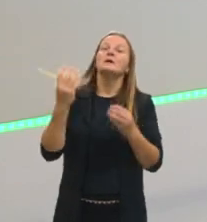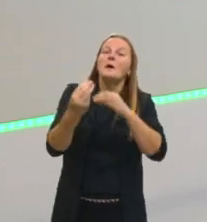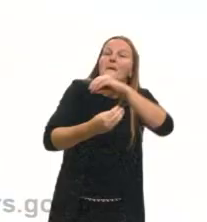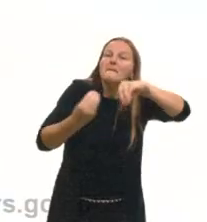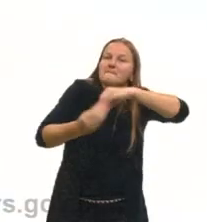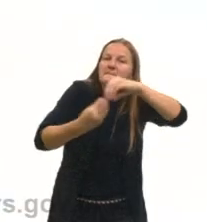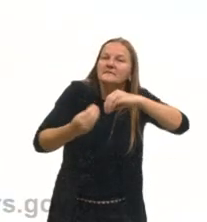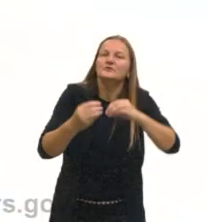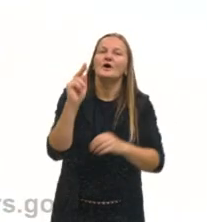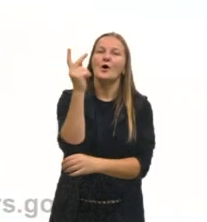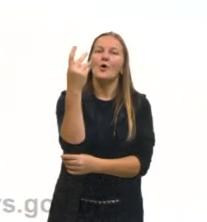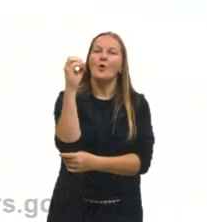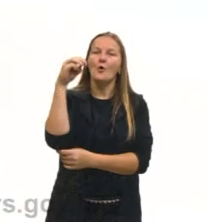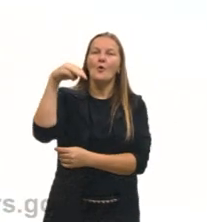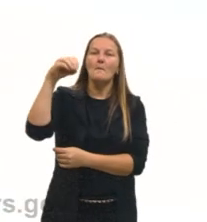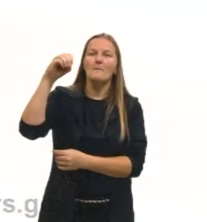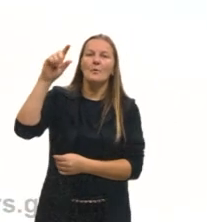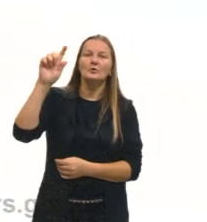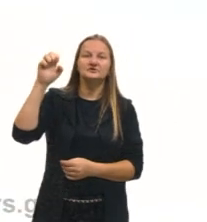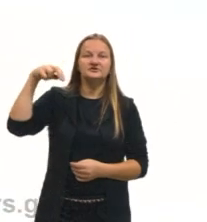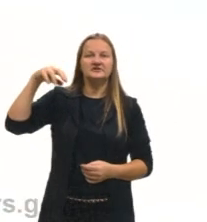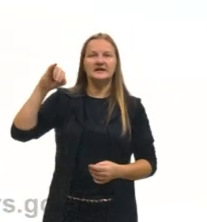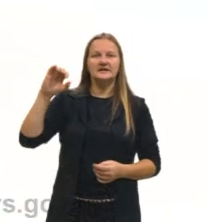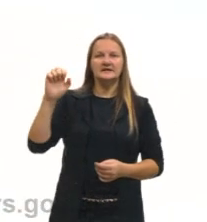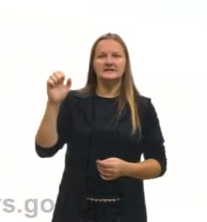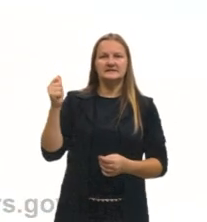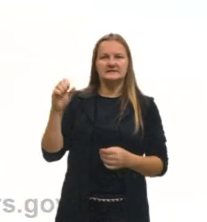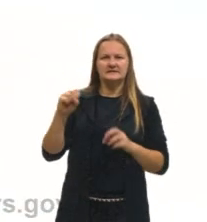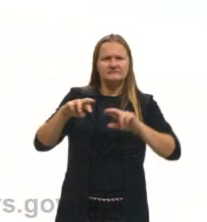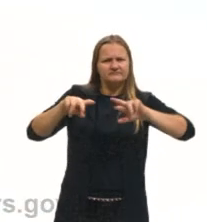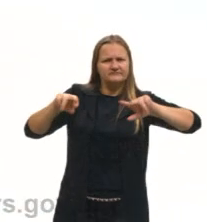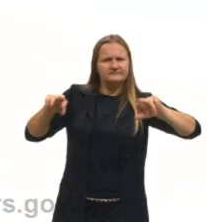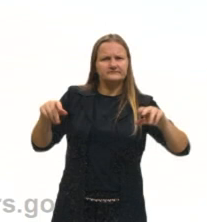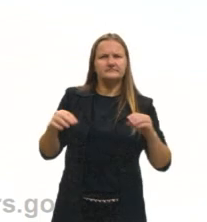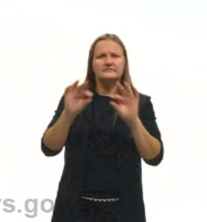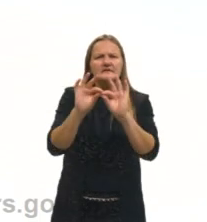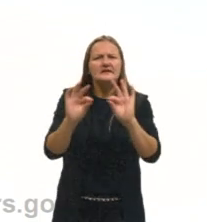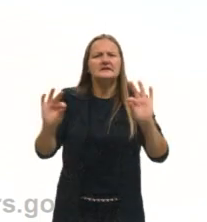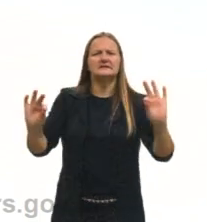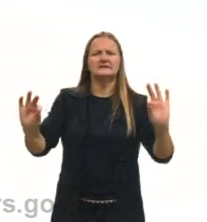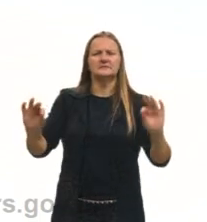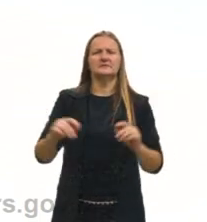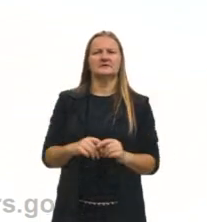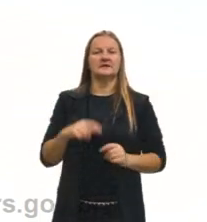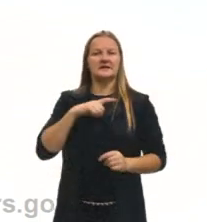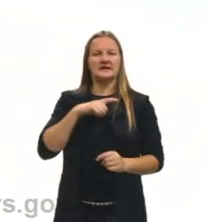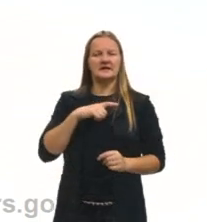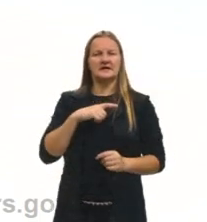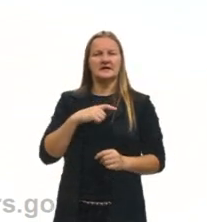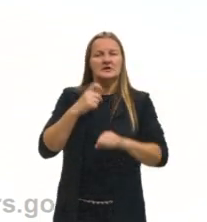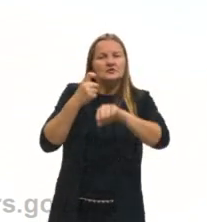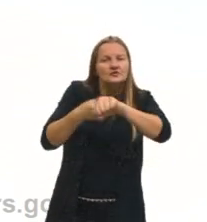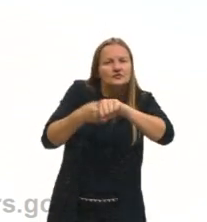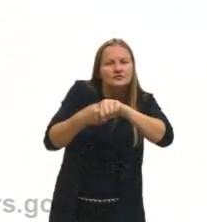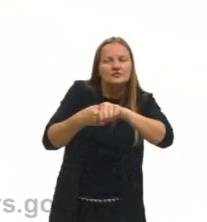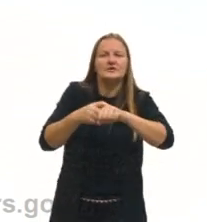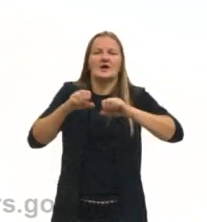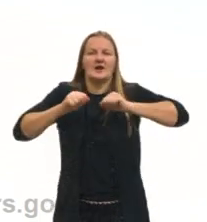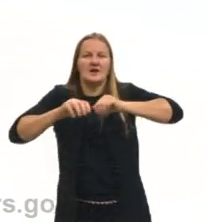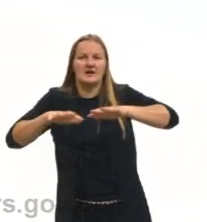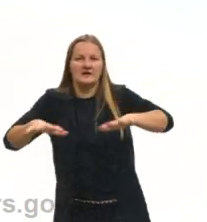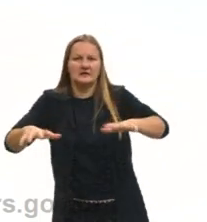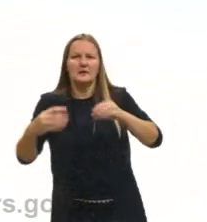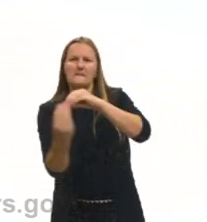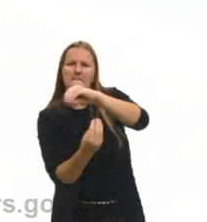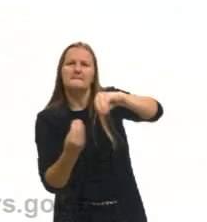misturas homogêneas, a gente pode trabalhar com a destilação simples, que é quando eu tenho substâncias sólidas e substâncias líquidas